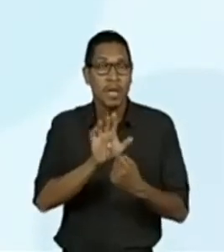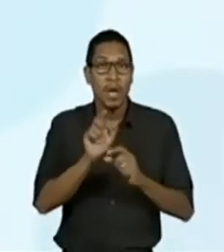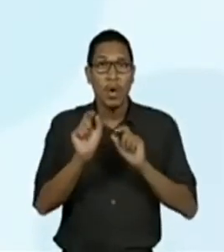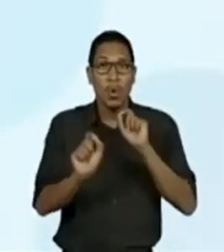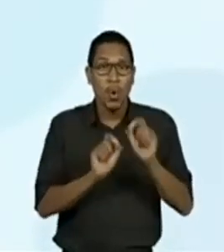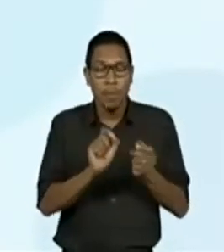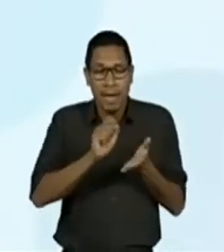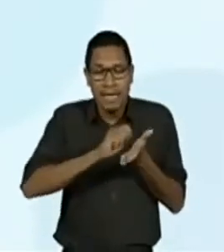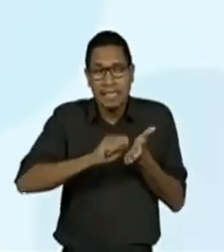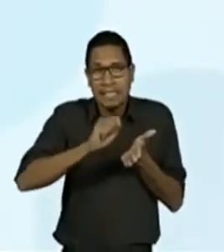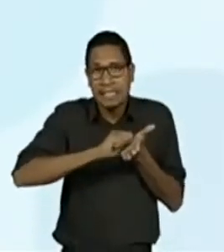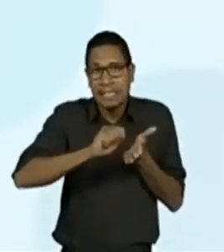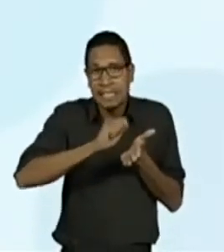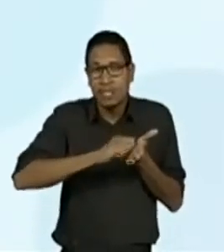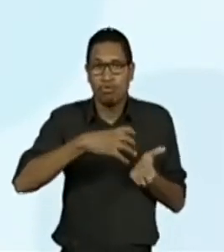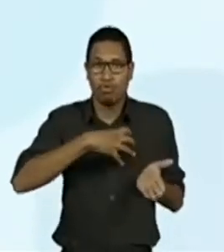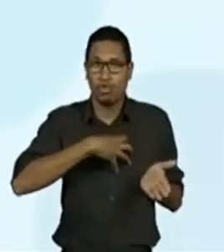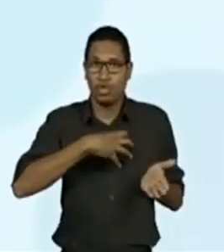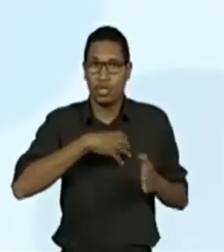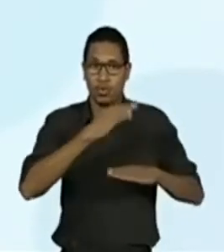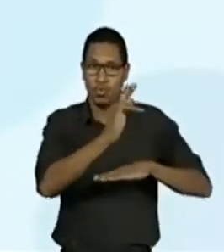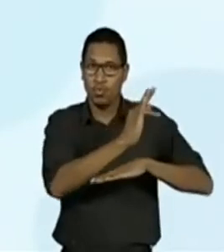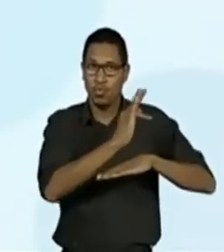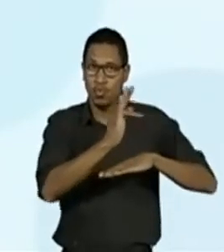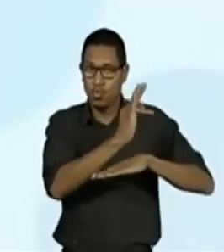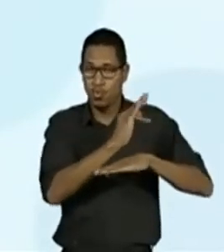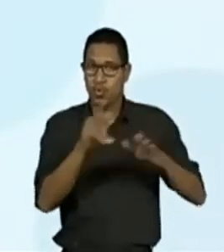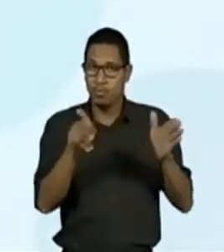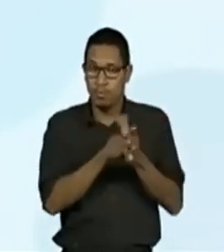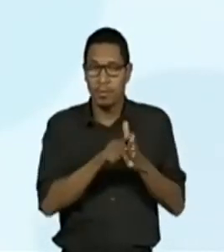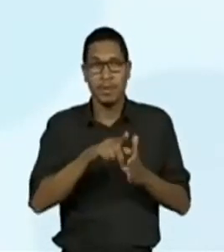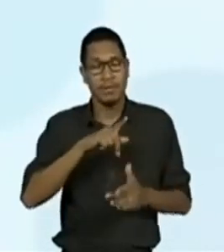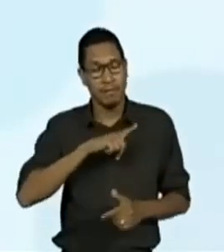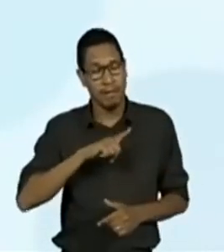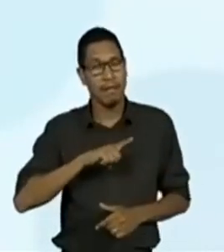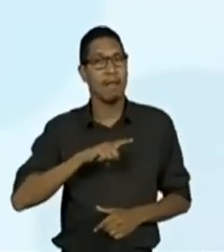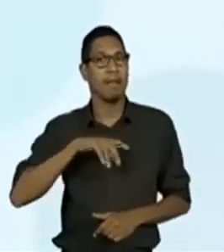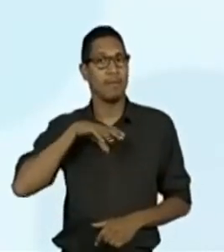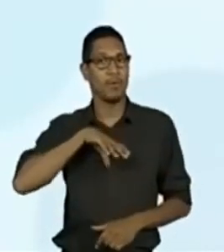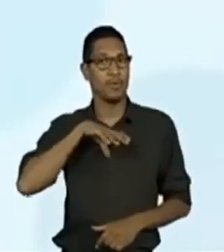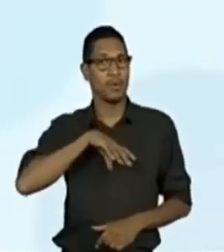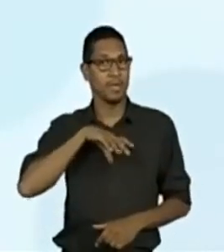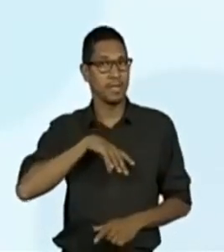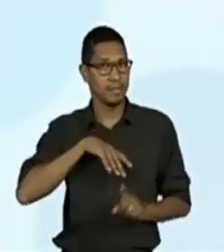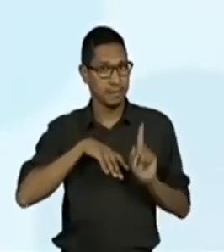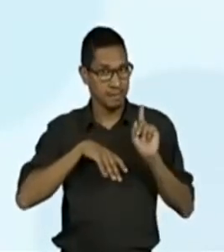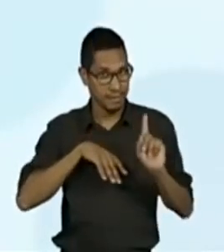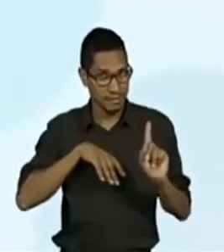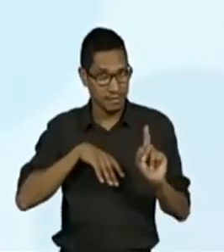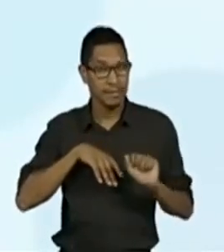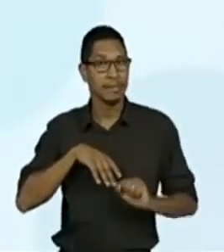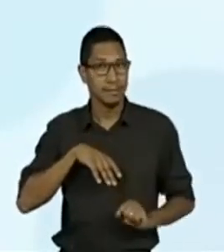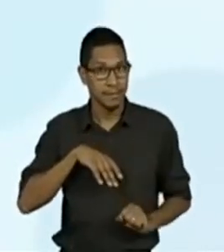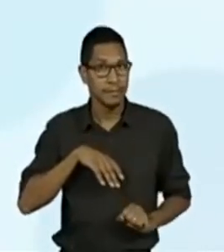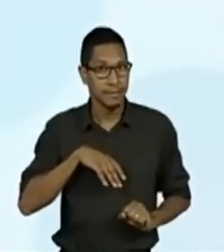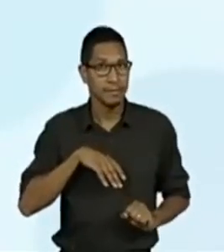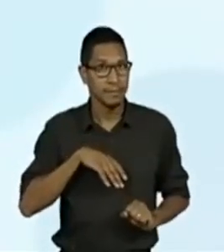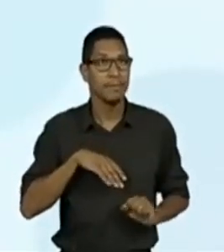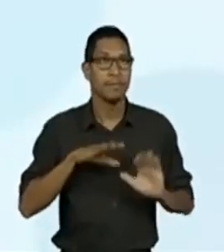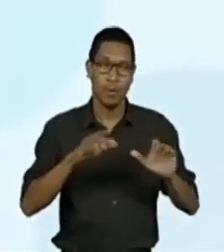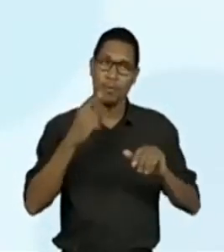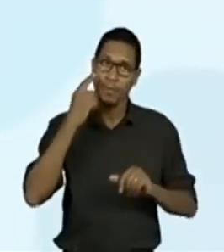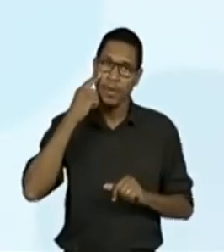escrita da norma culta da língua portuguesa. Ou seja, eu vou... Vocês perceberam, eu só mudei, porque vai ficar muito